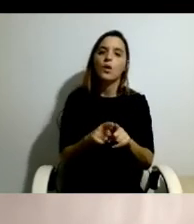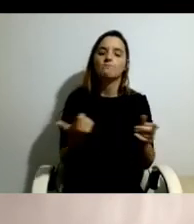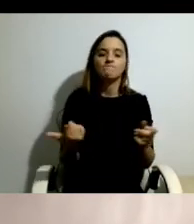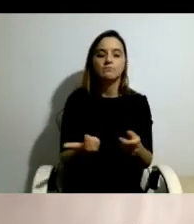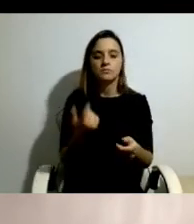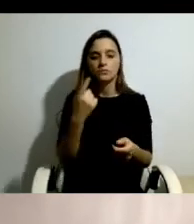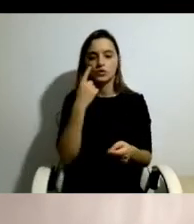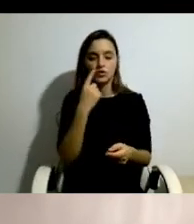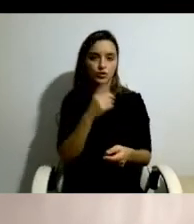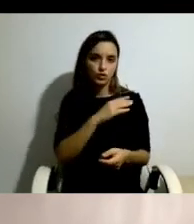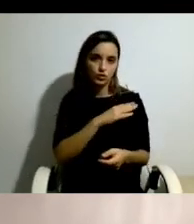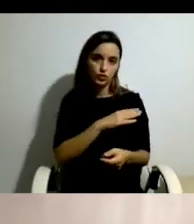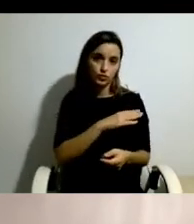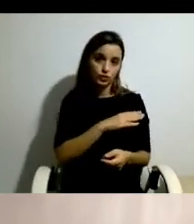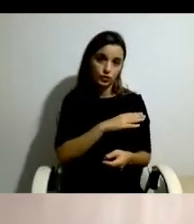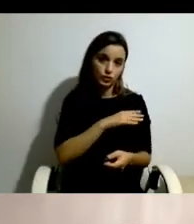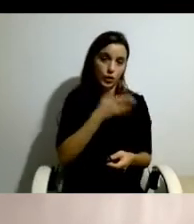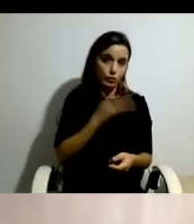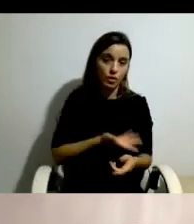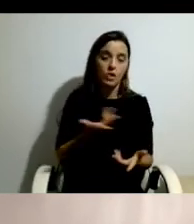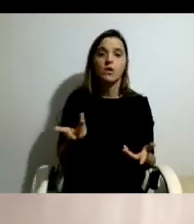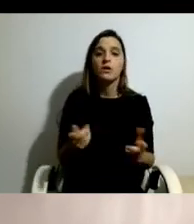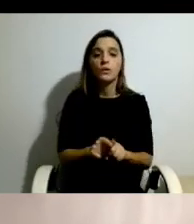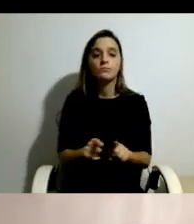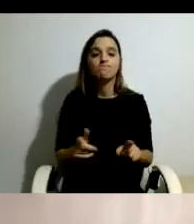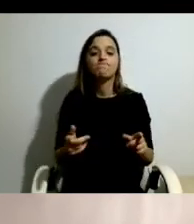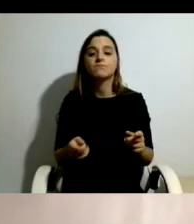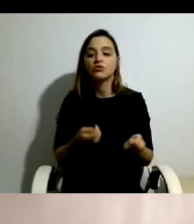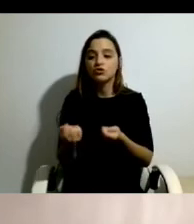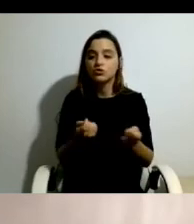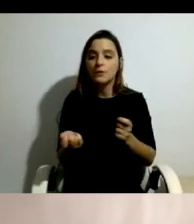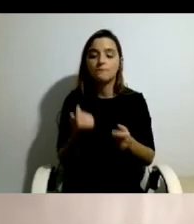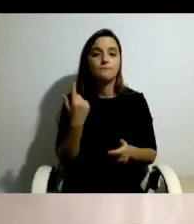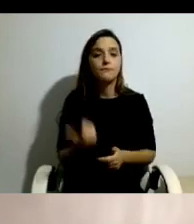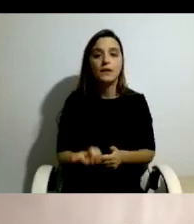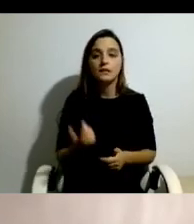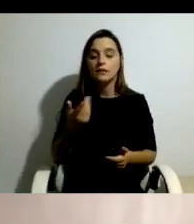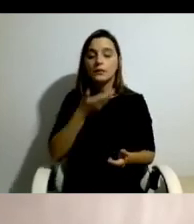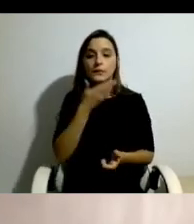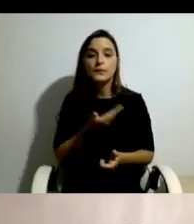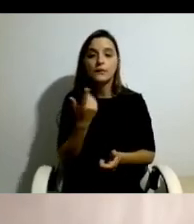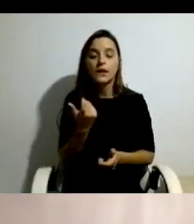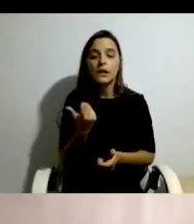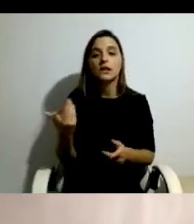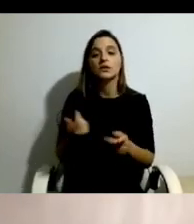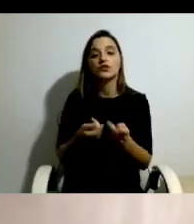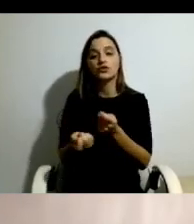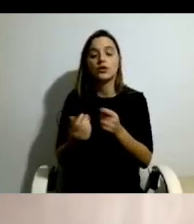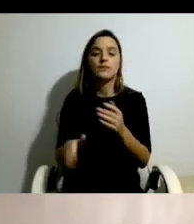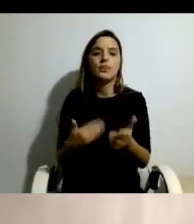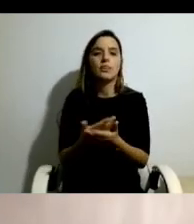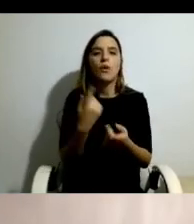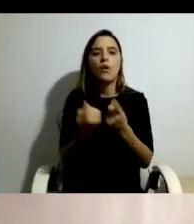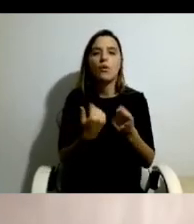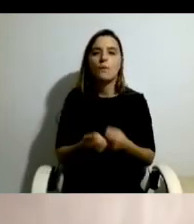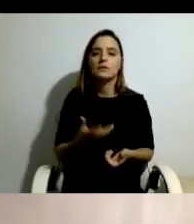de gestão trouxe-lhes também algumas inseguranças e incertezas na forma